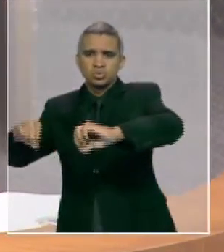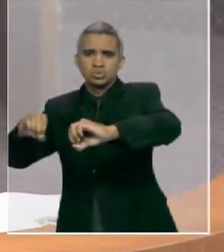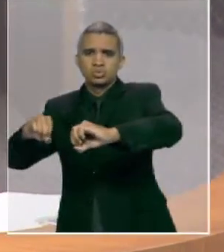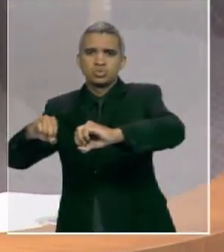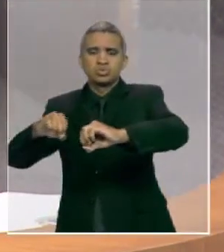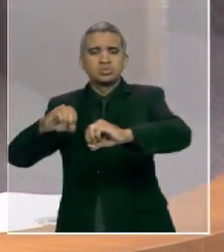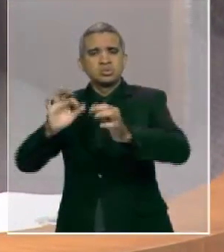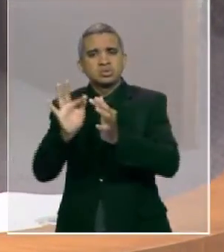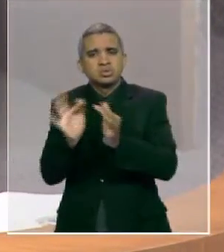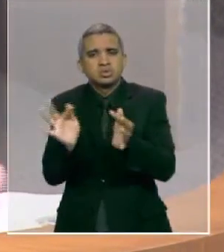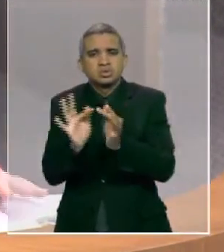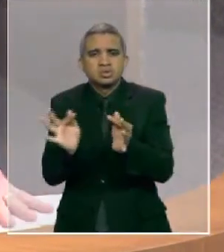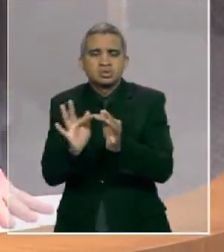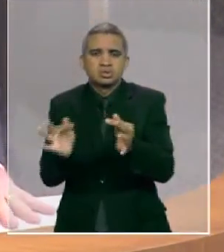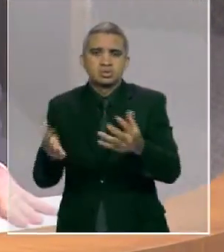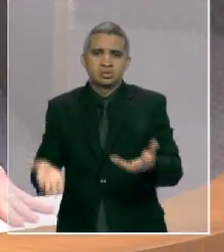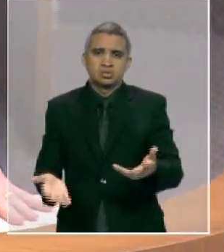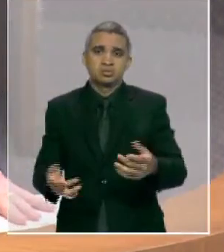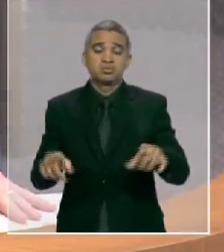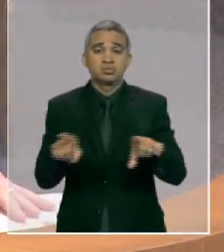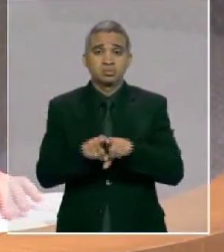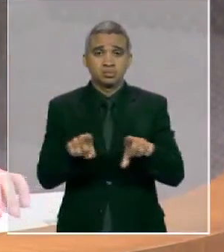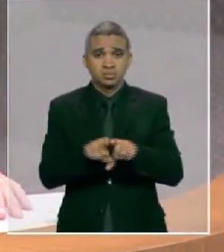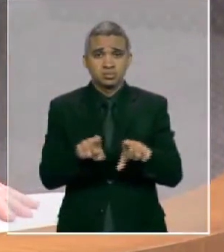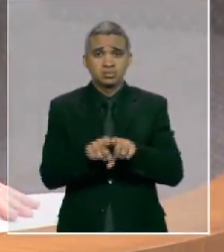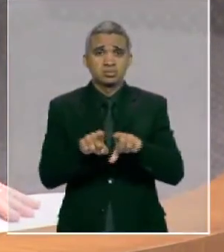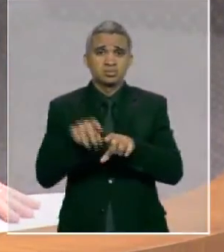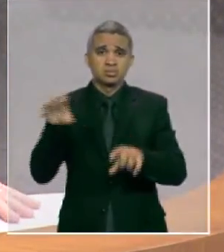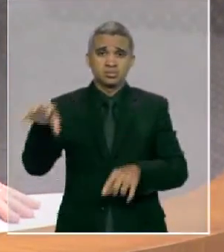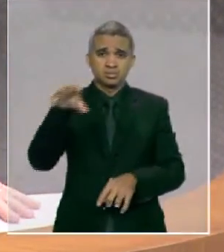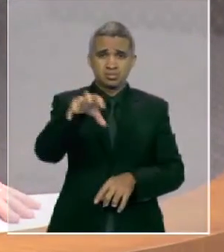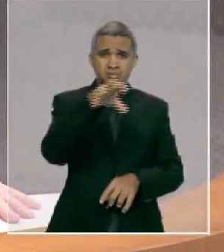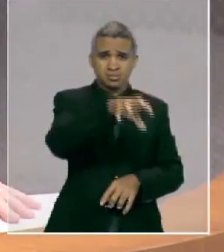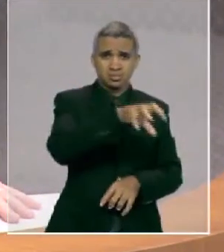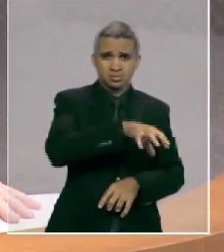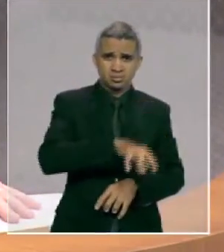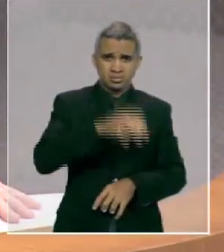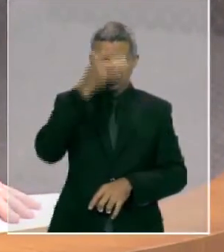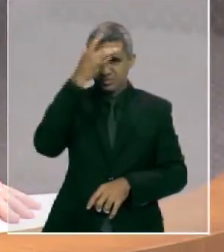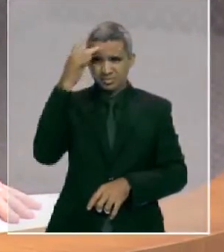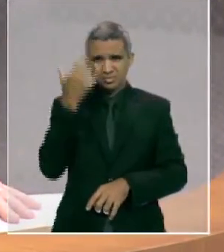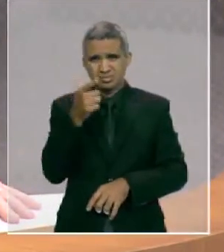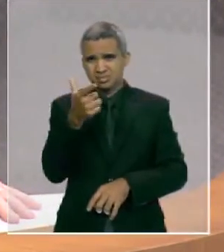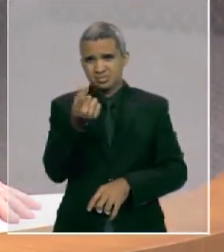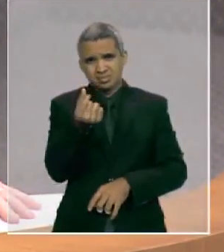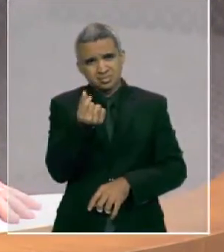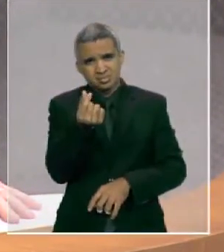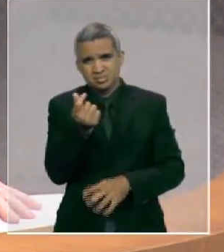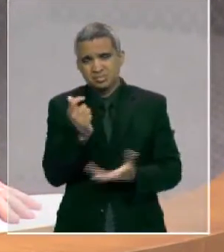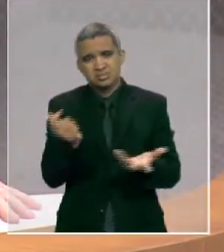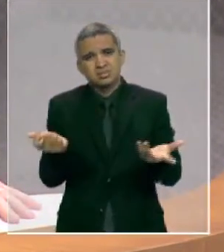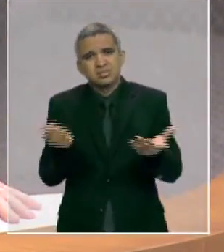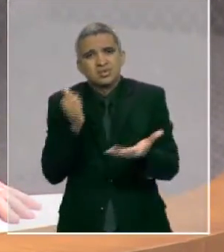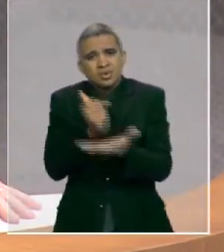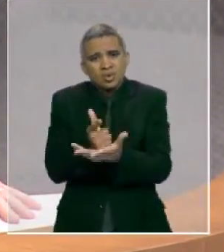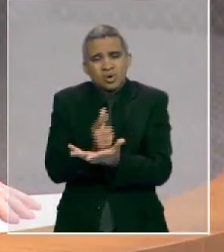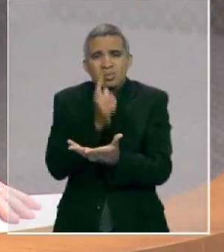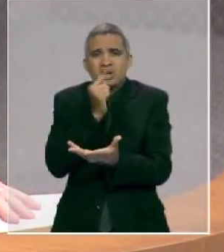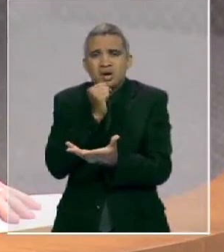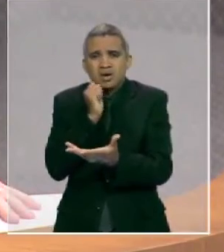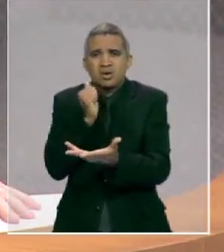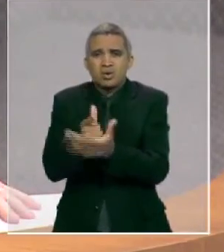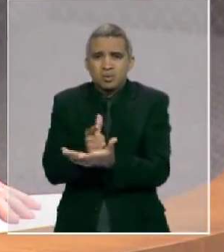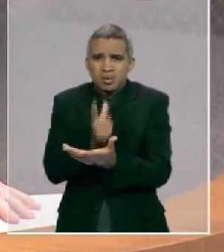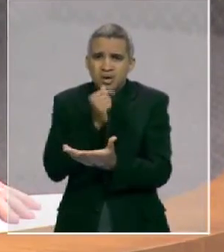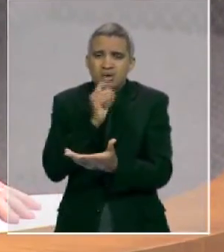ações. A comunidade dessas localidades, carente, sem condições, compra água mineral, já tem pouco